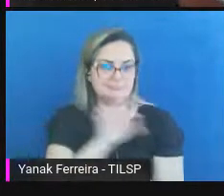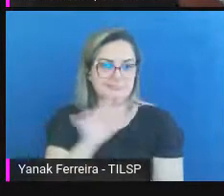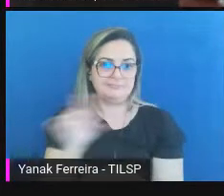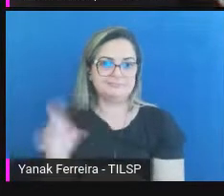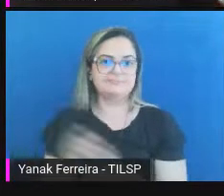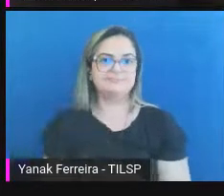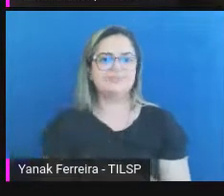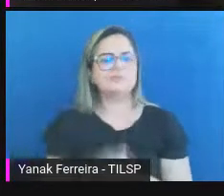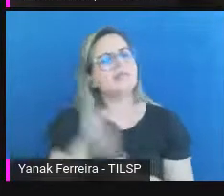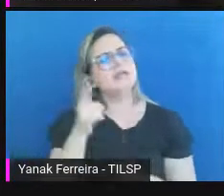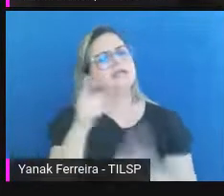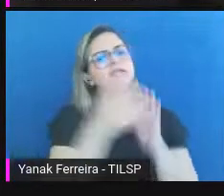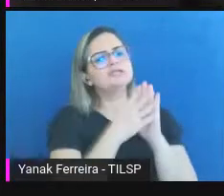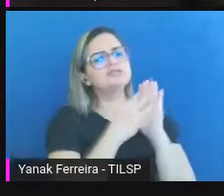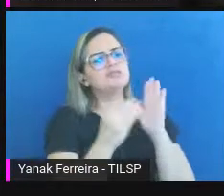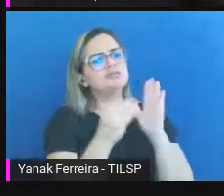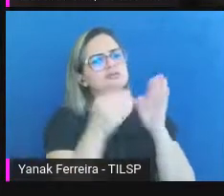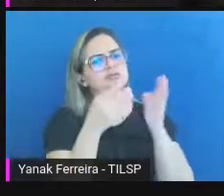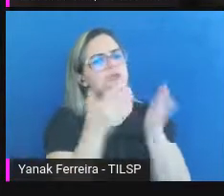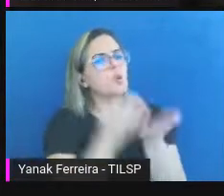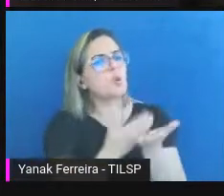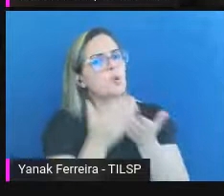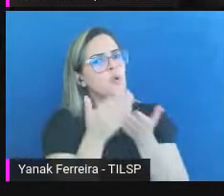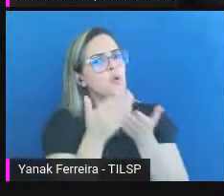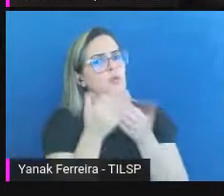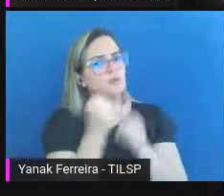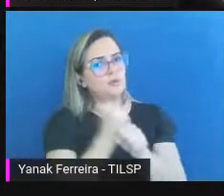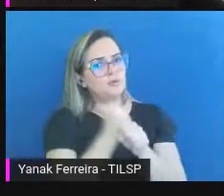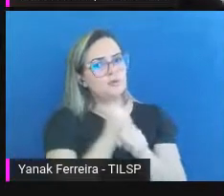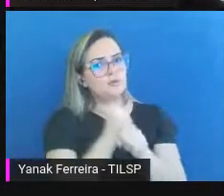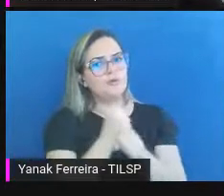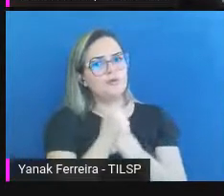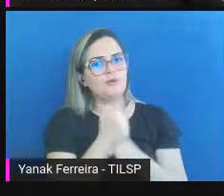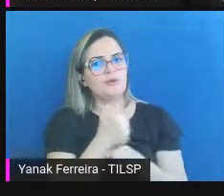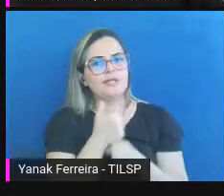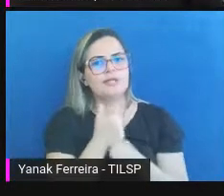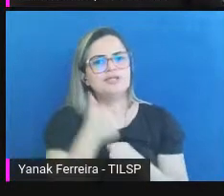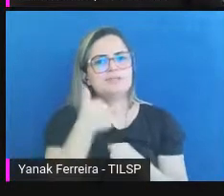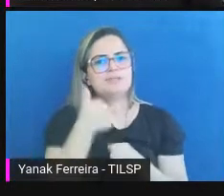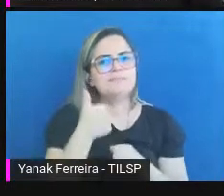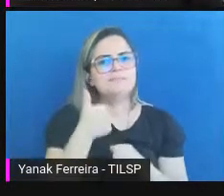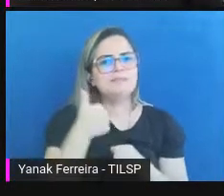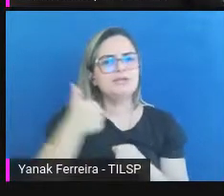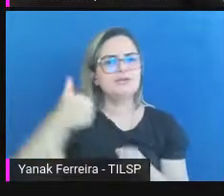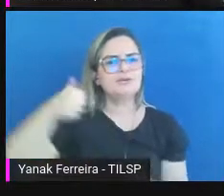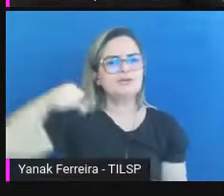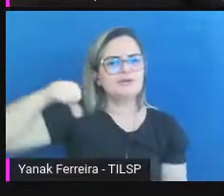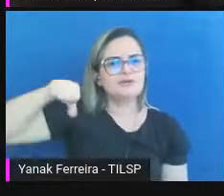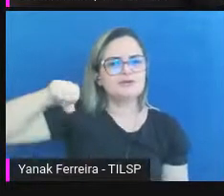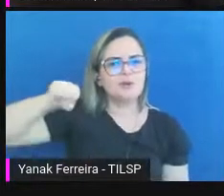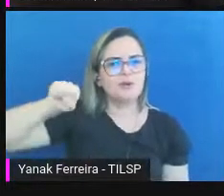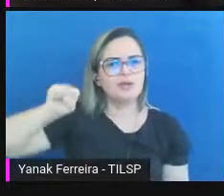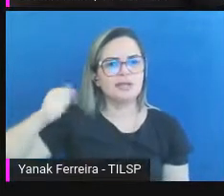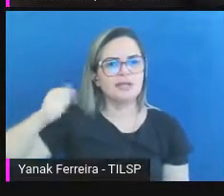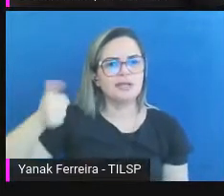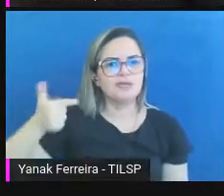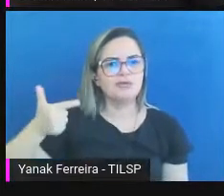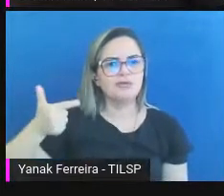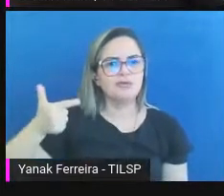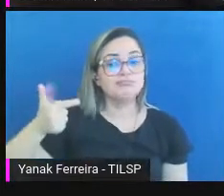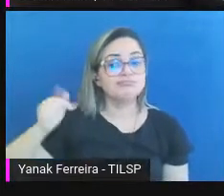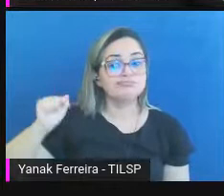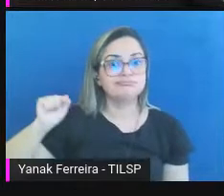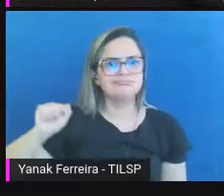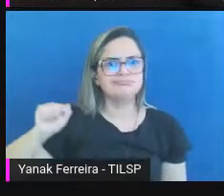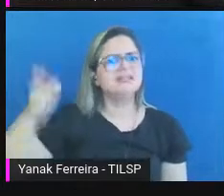OAS nasceu desde 82, quando a CCSDS, esse comitê da NASA, estava enfrentando problemas